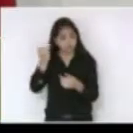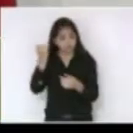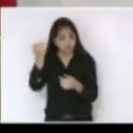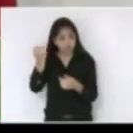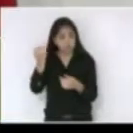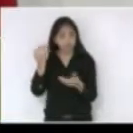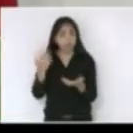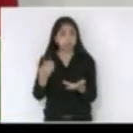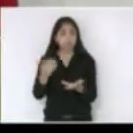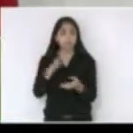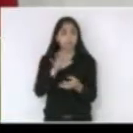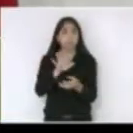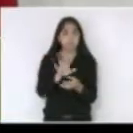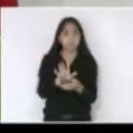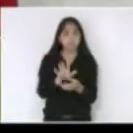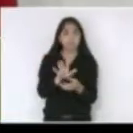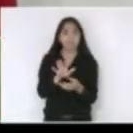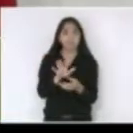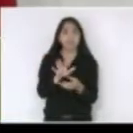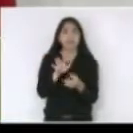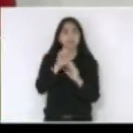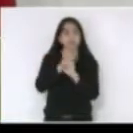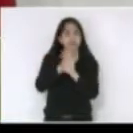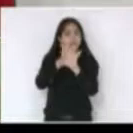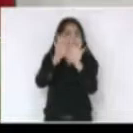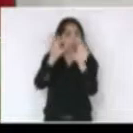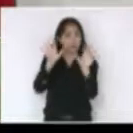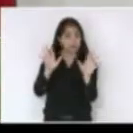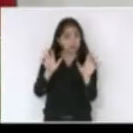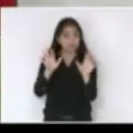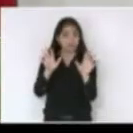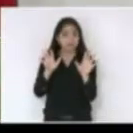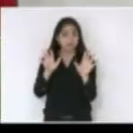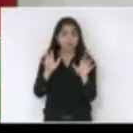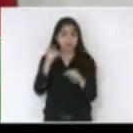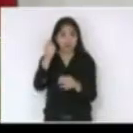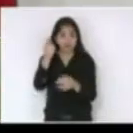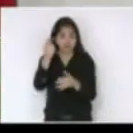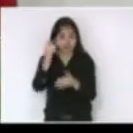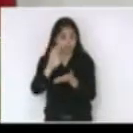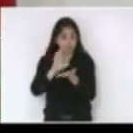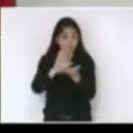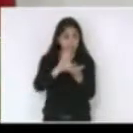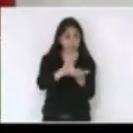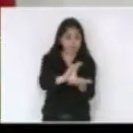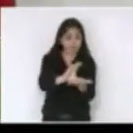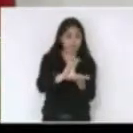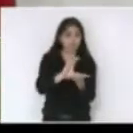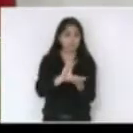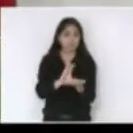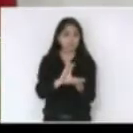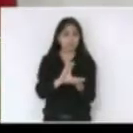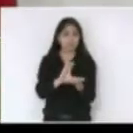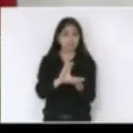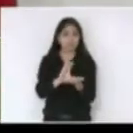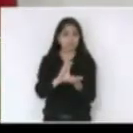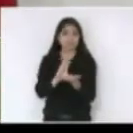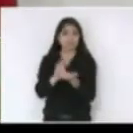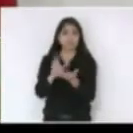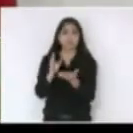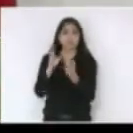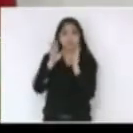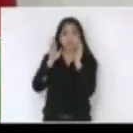porém eu quero fazer um esclarecimento esse empréstimo não contempla eletrificação rural